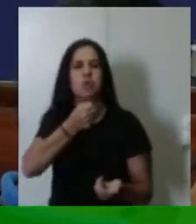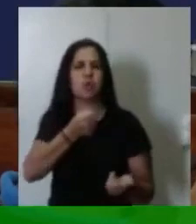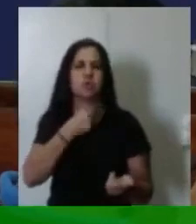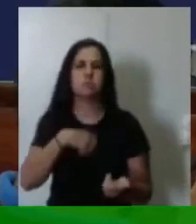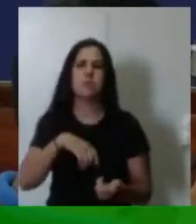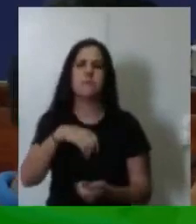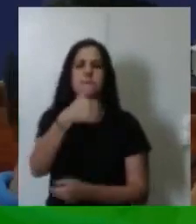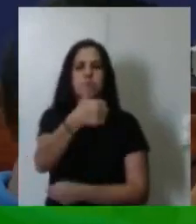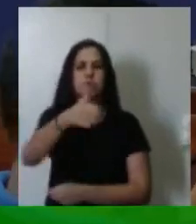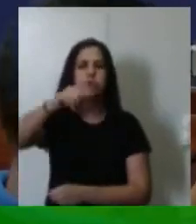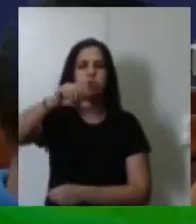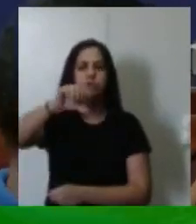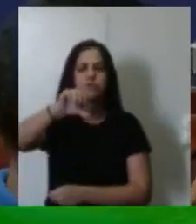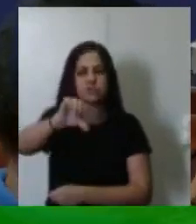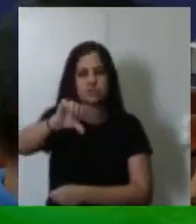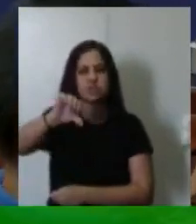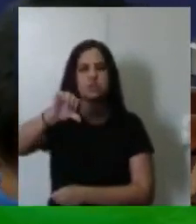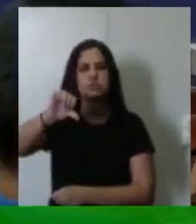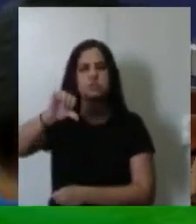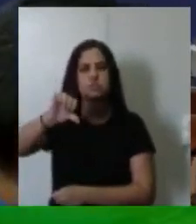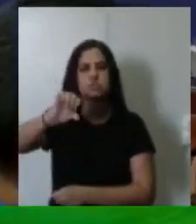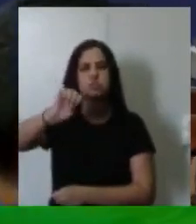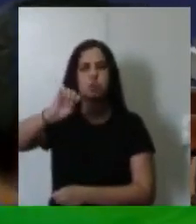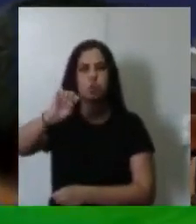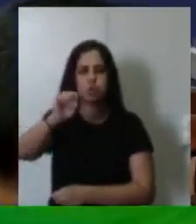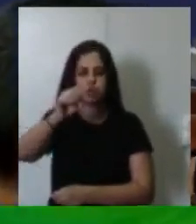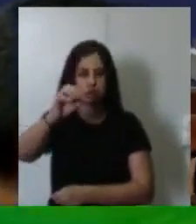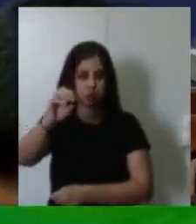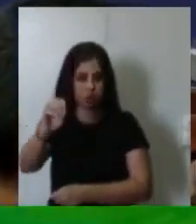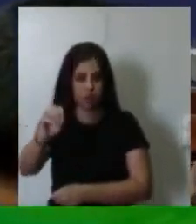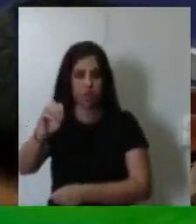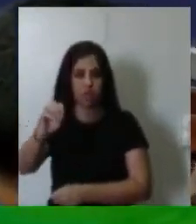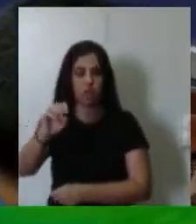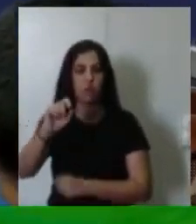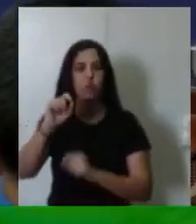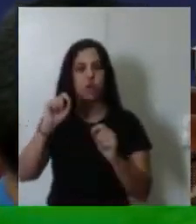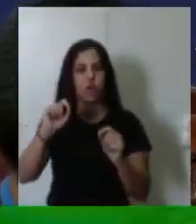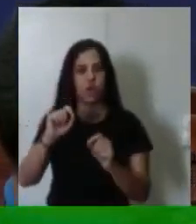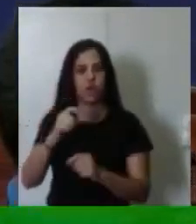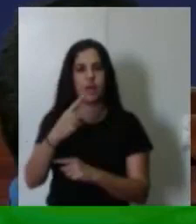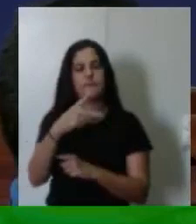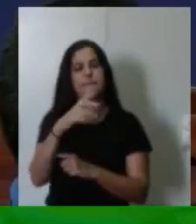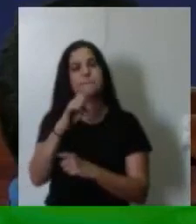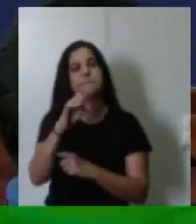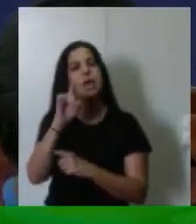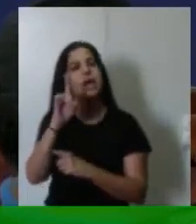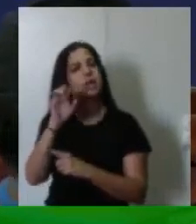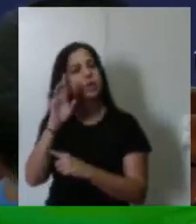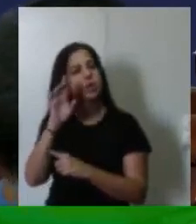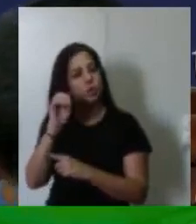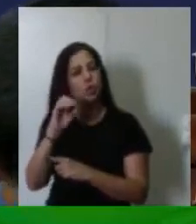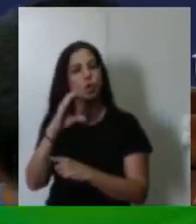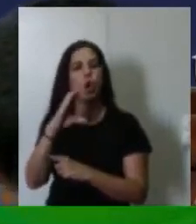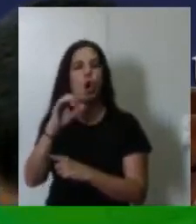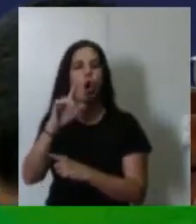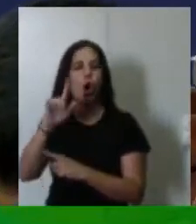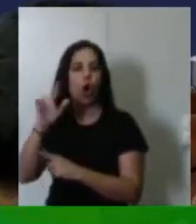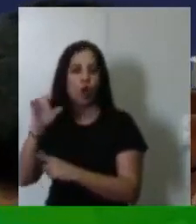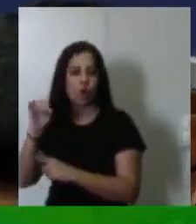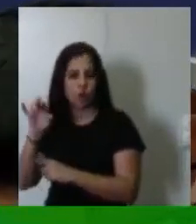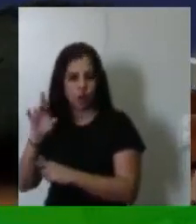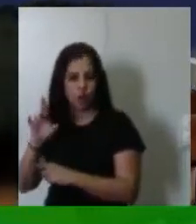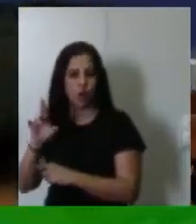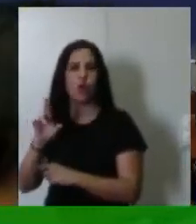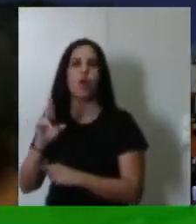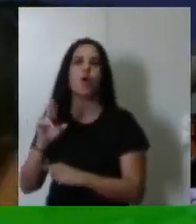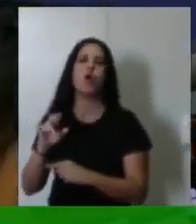1970, 1980, Pedro Collor liga para a Globo por acaso, precisava de